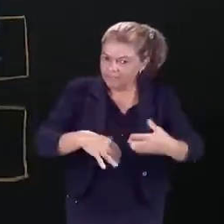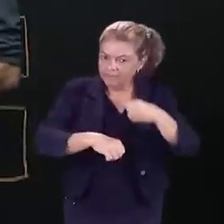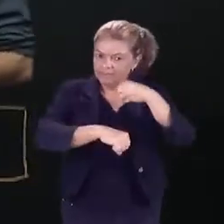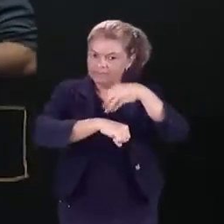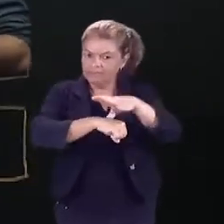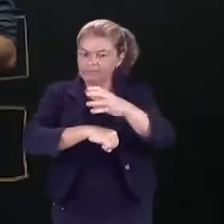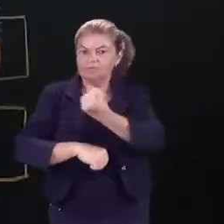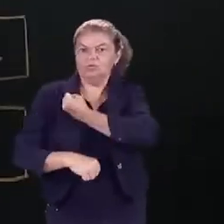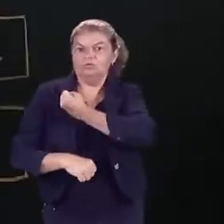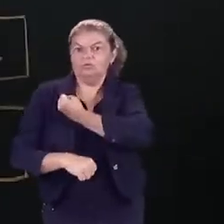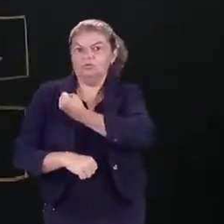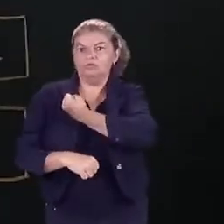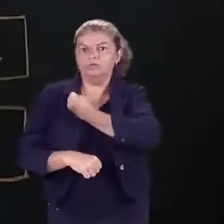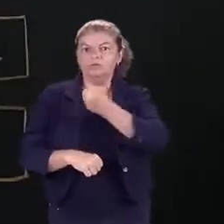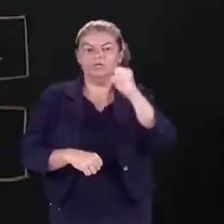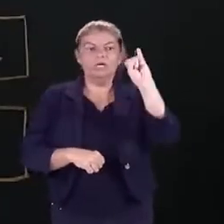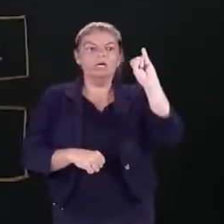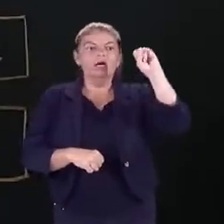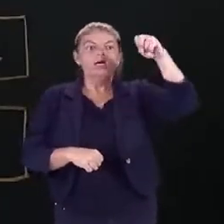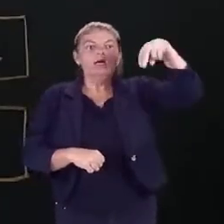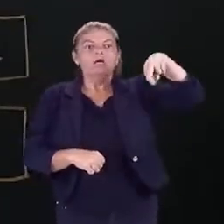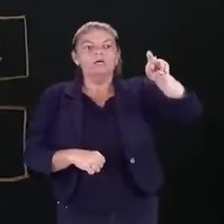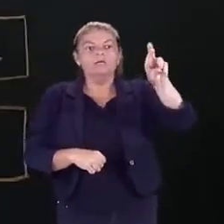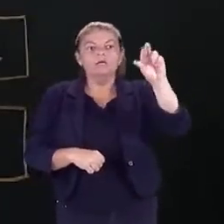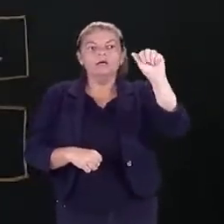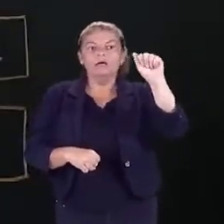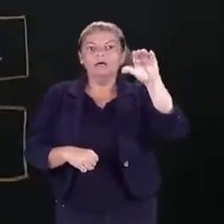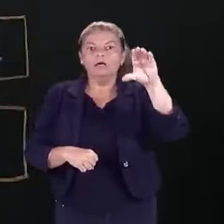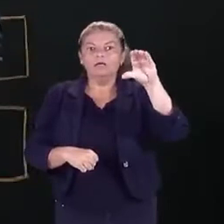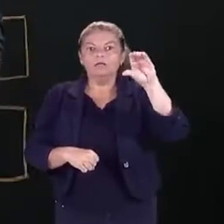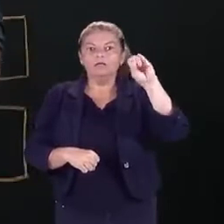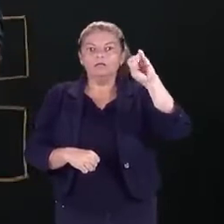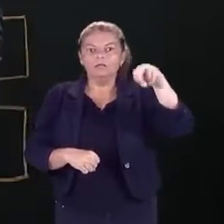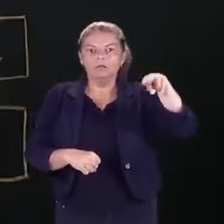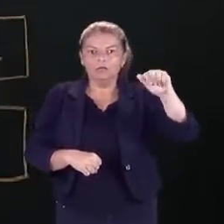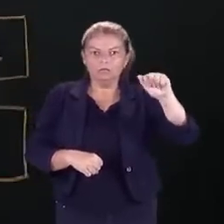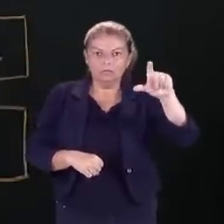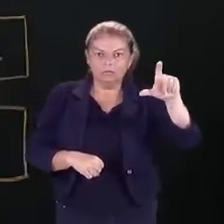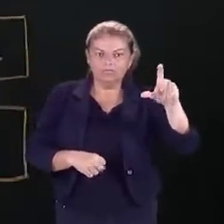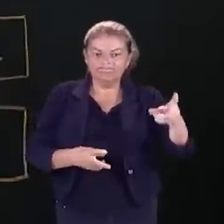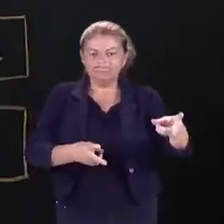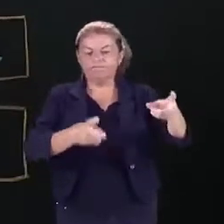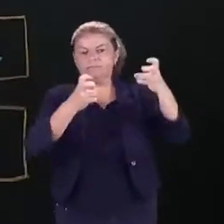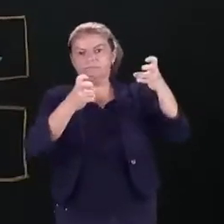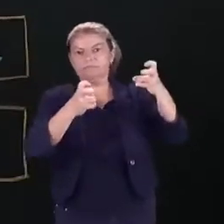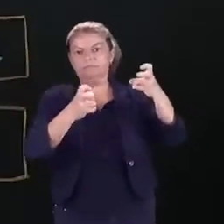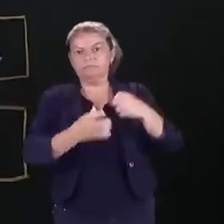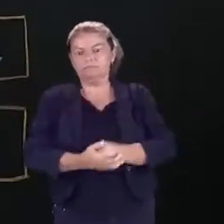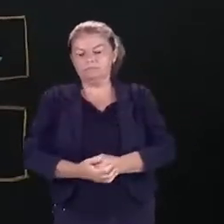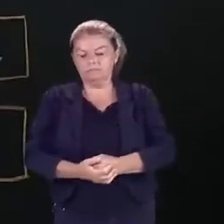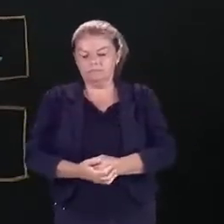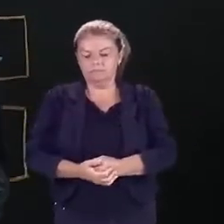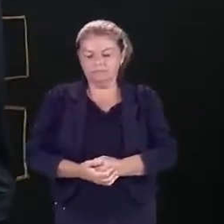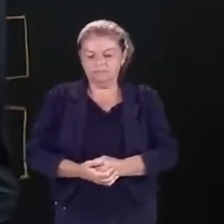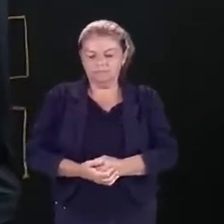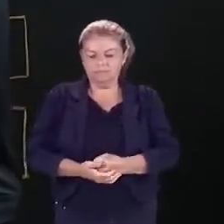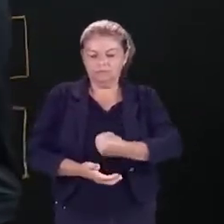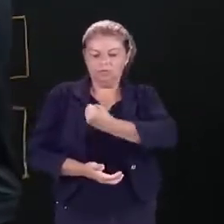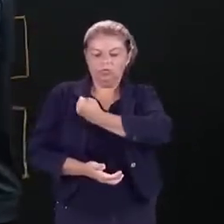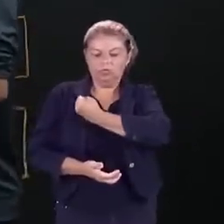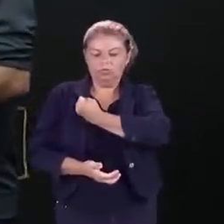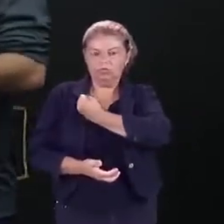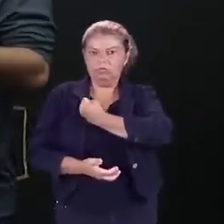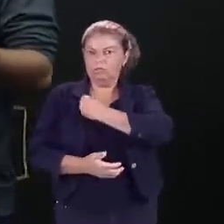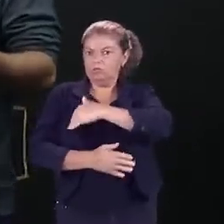os números irracionais. Vamos então primeiramente aqui a sua definição. Reparem, número irracional é todo